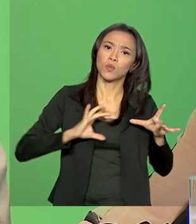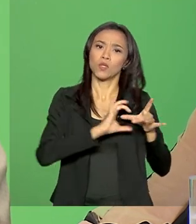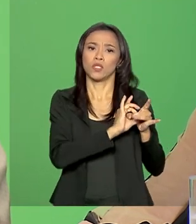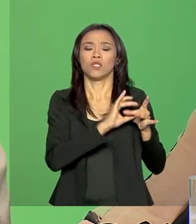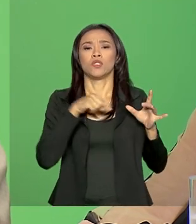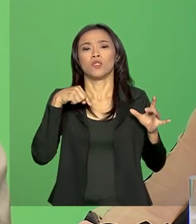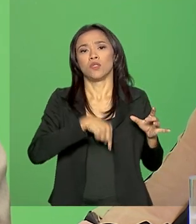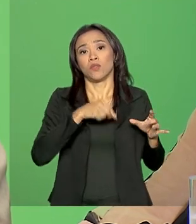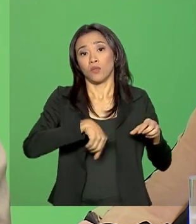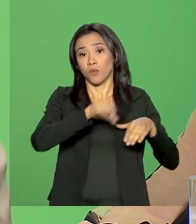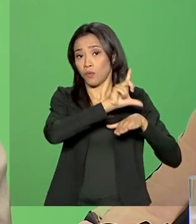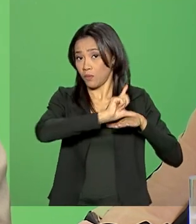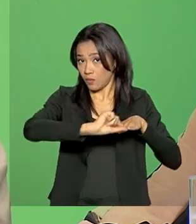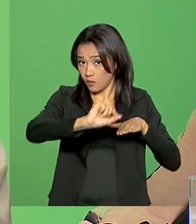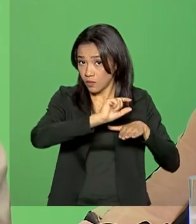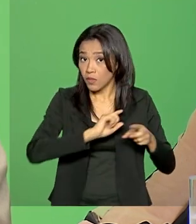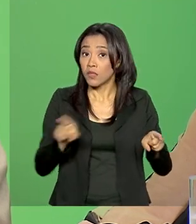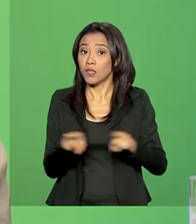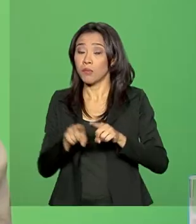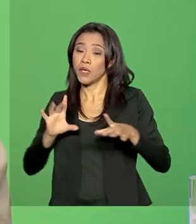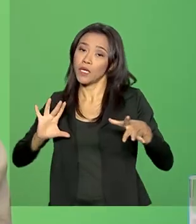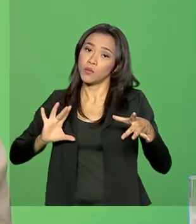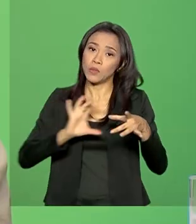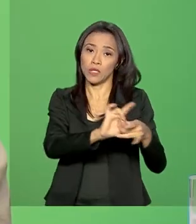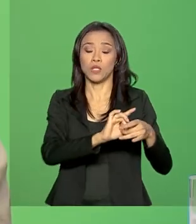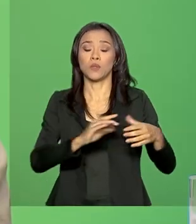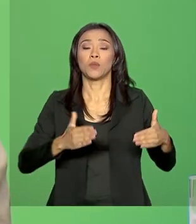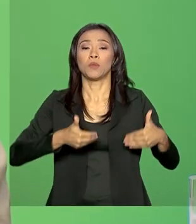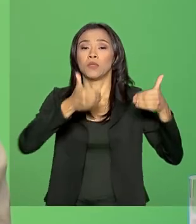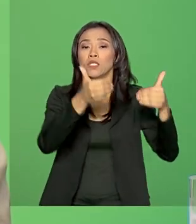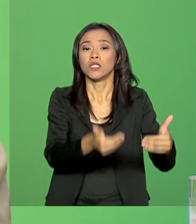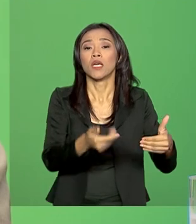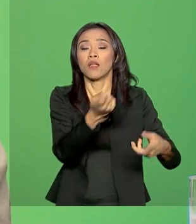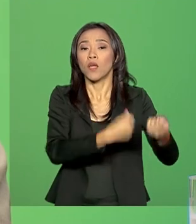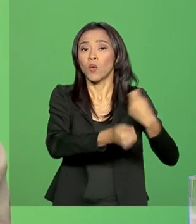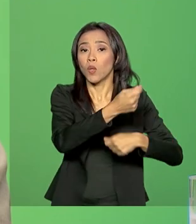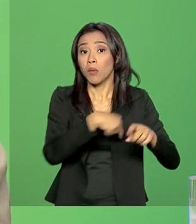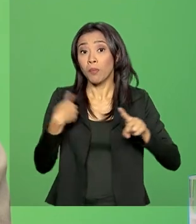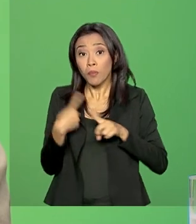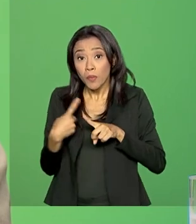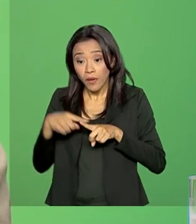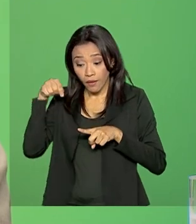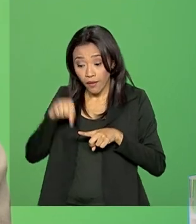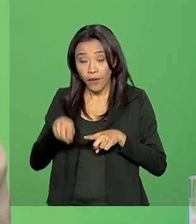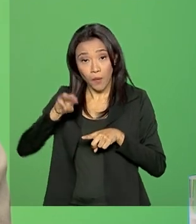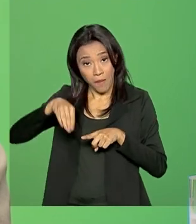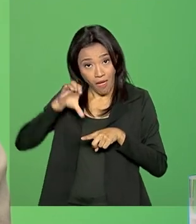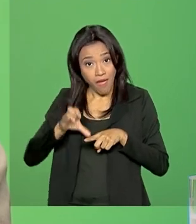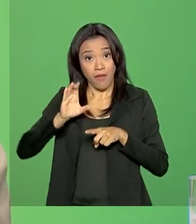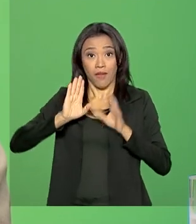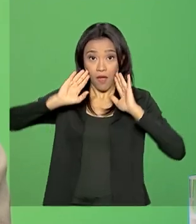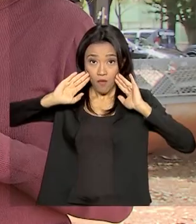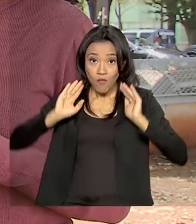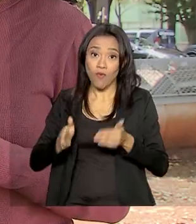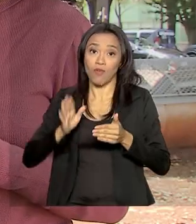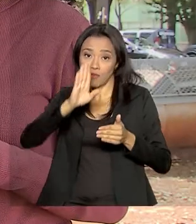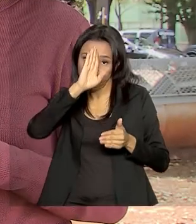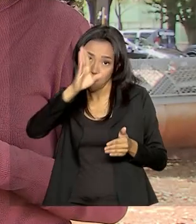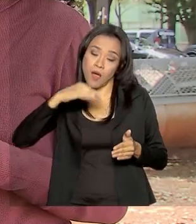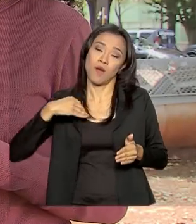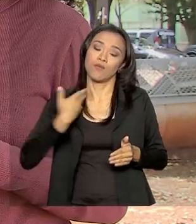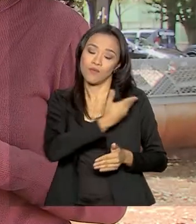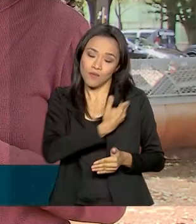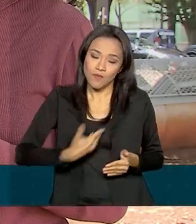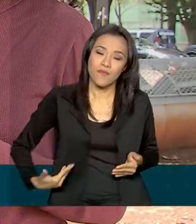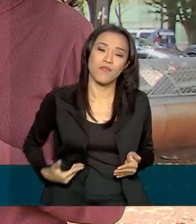Ministério da Economia, os três juntos. Isso porque educação é uma prioridade para o governo do presidente Jair Bolsonaro. O restante